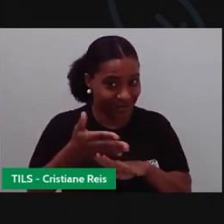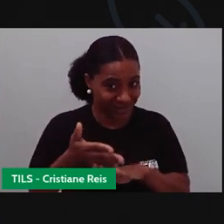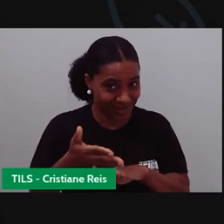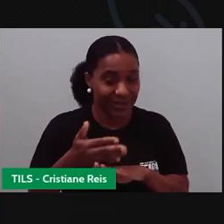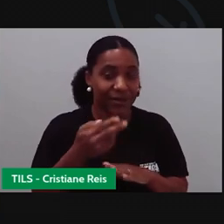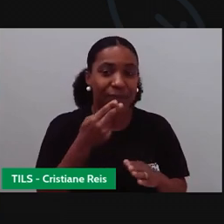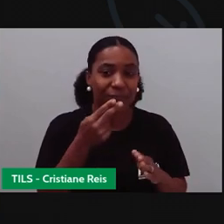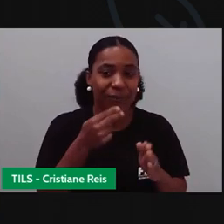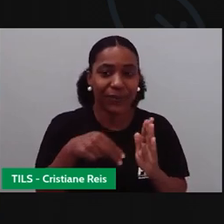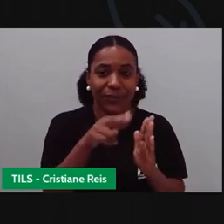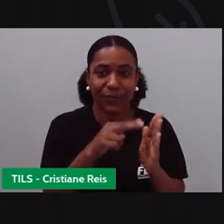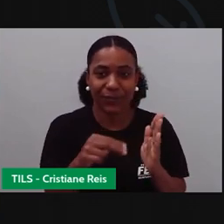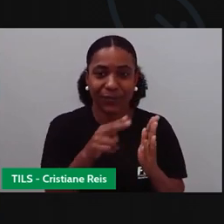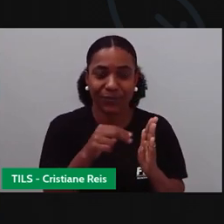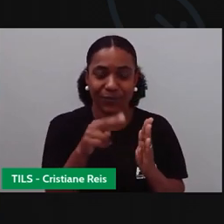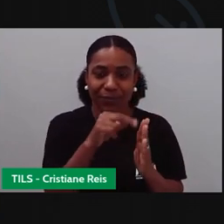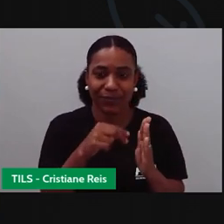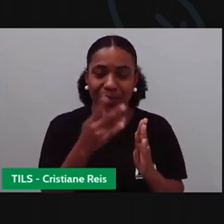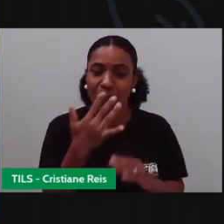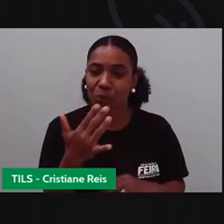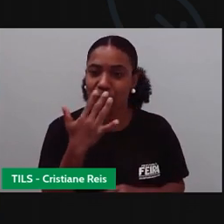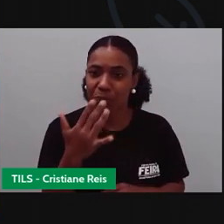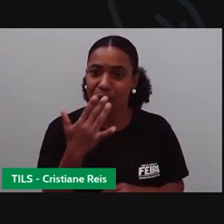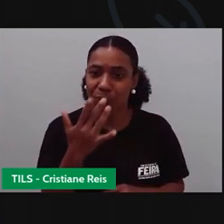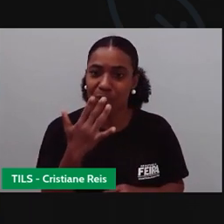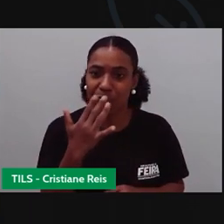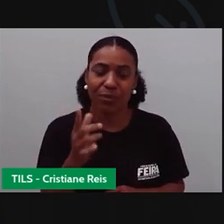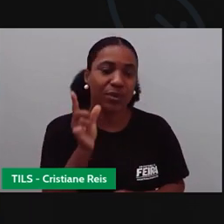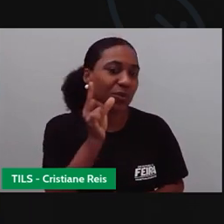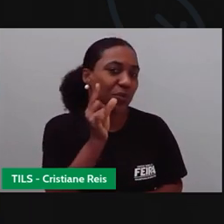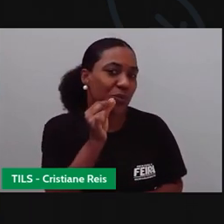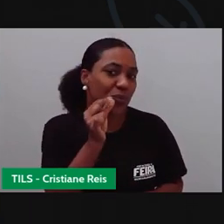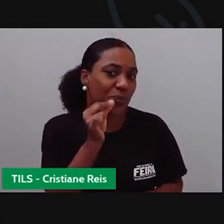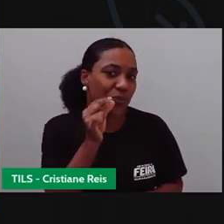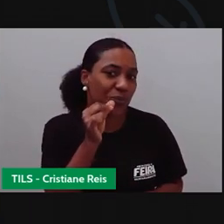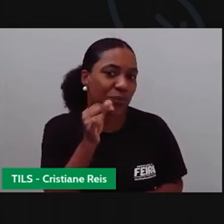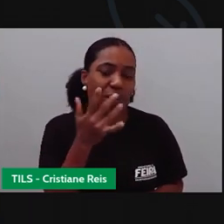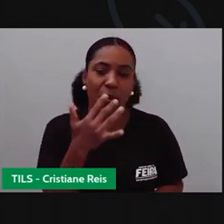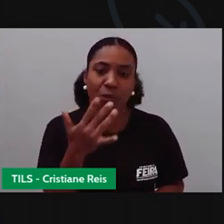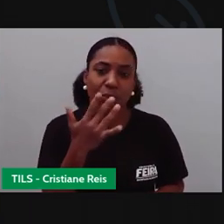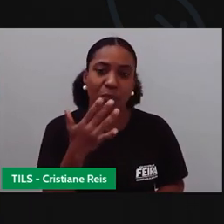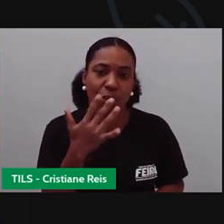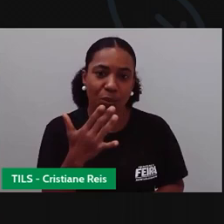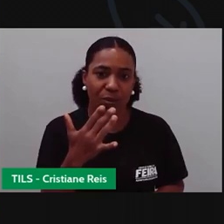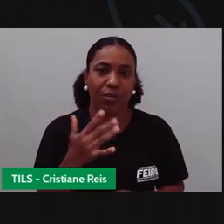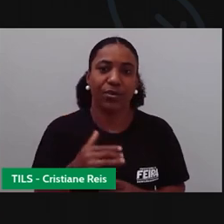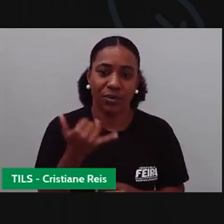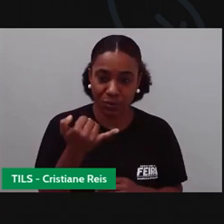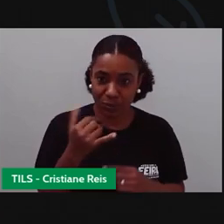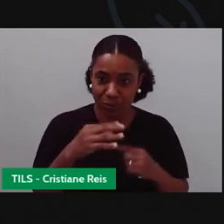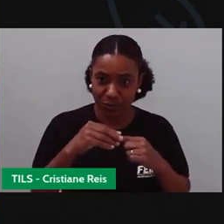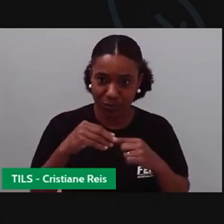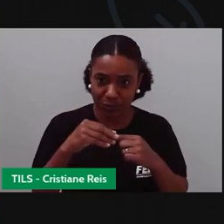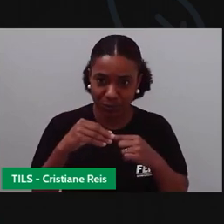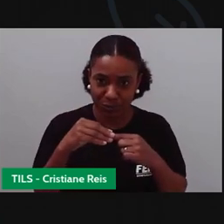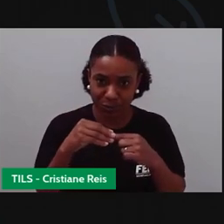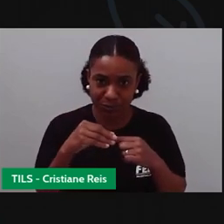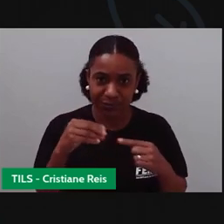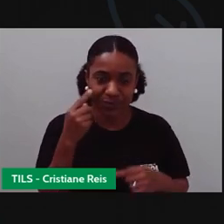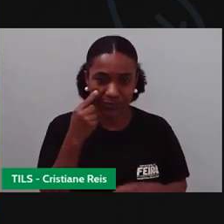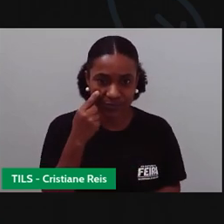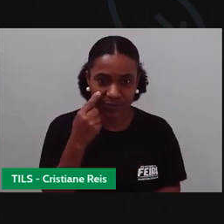pintando e a outra, a gente vai colorindo de lápis. Lápis de cor e hidrocor. Então, vamos lá. A primeira coisa que a gente sabe que é o quê?